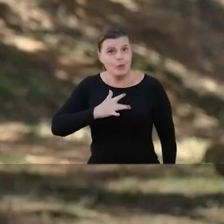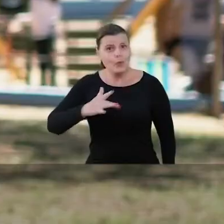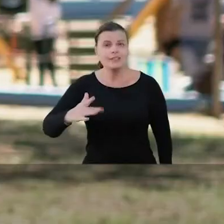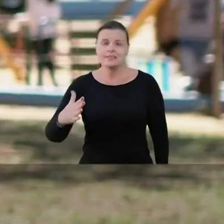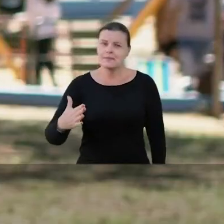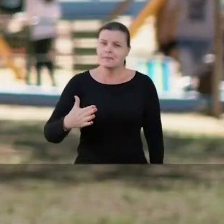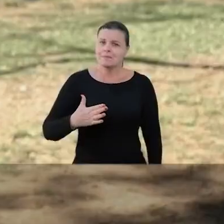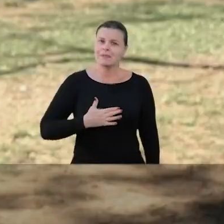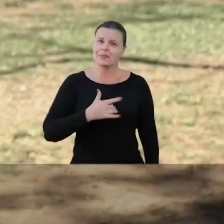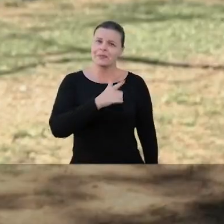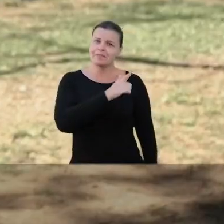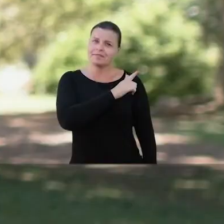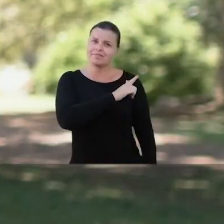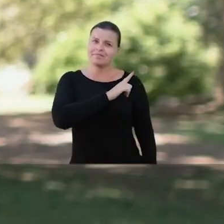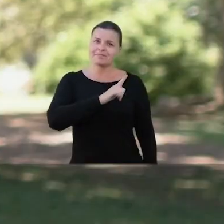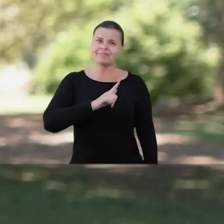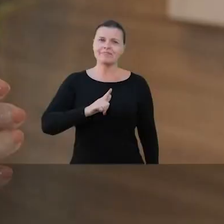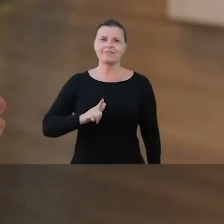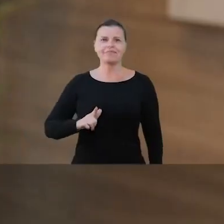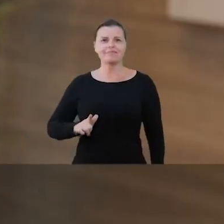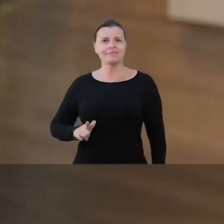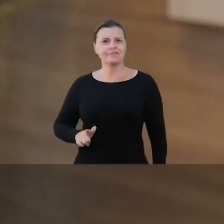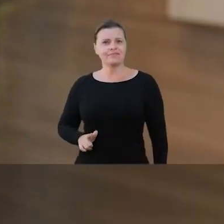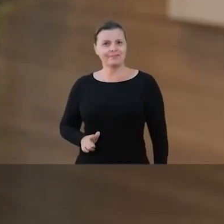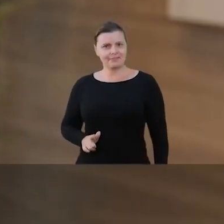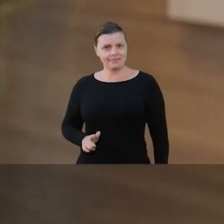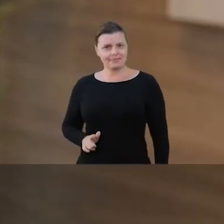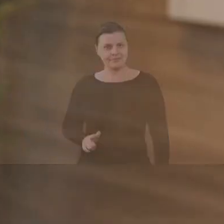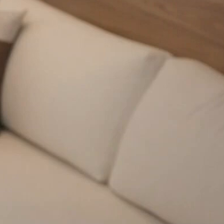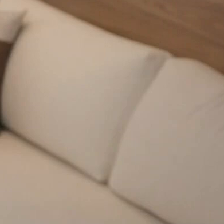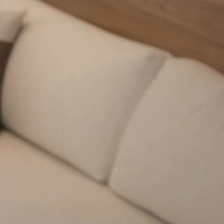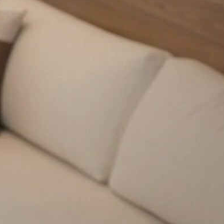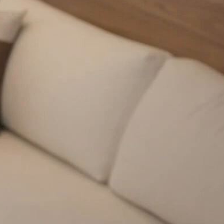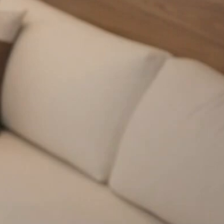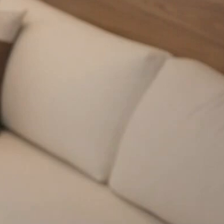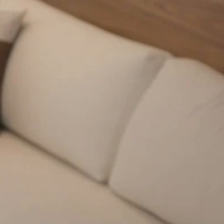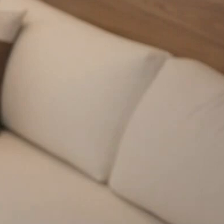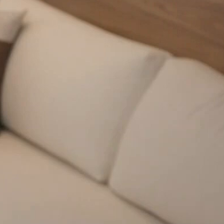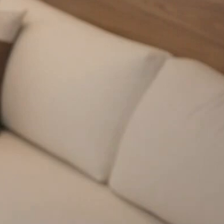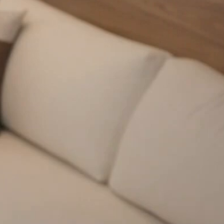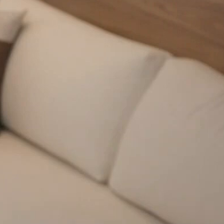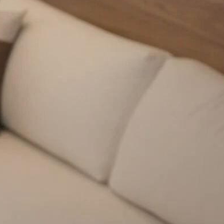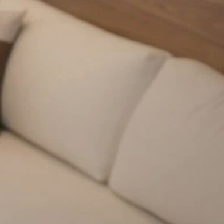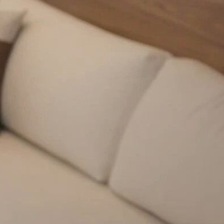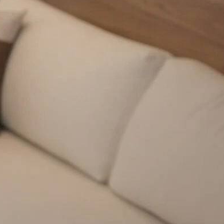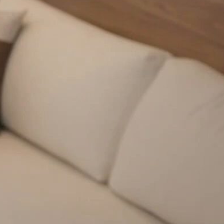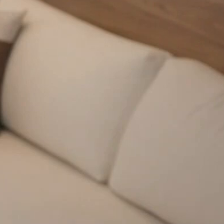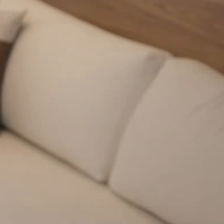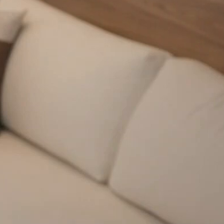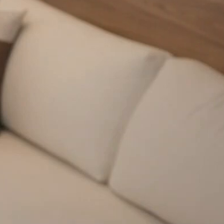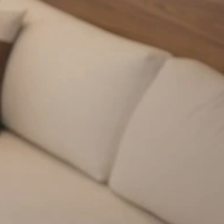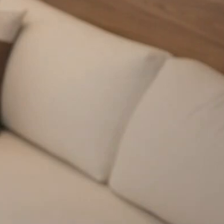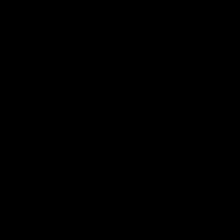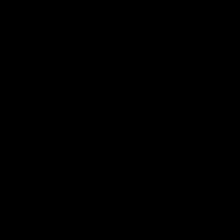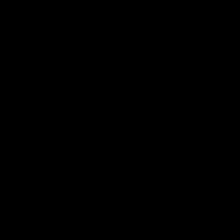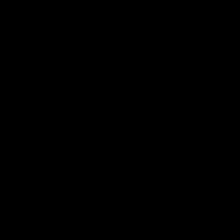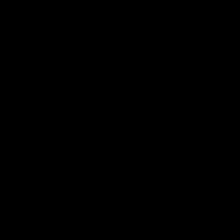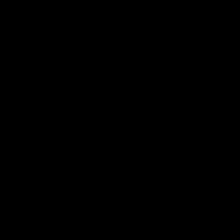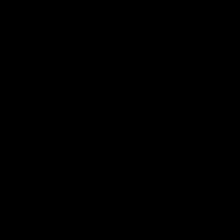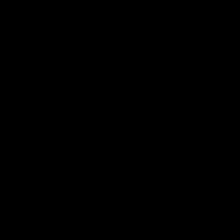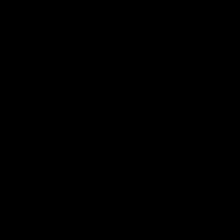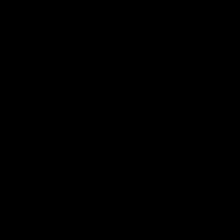Onyx, meu governador Pra defender o Rio Grande Pra complimentar Pra objetivo profound notifications